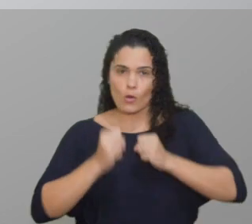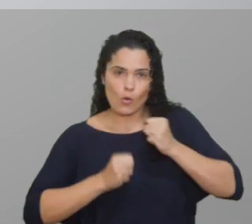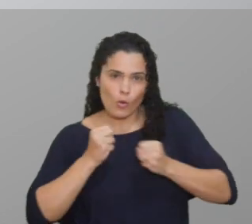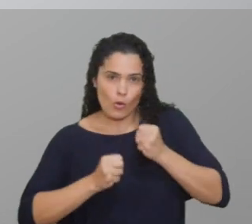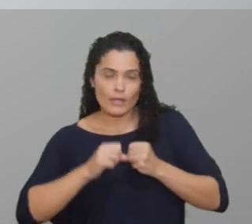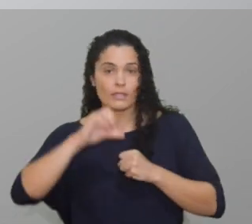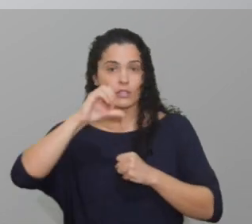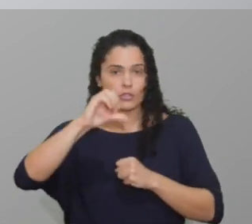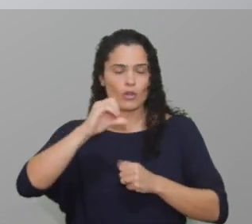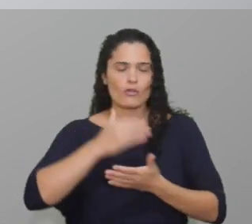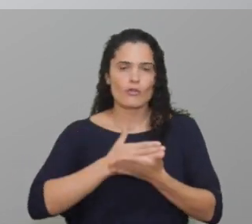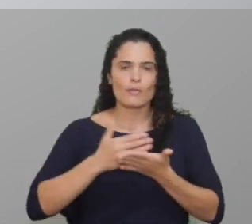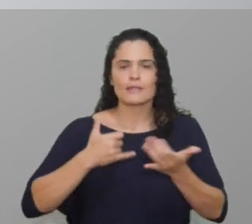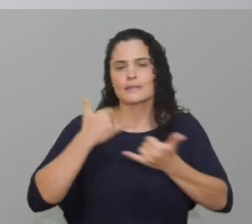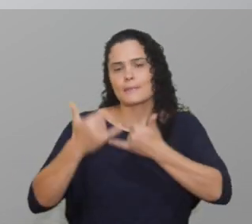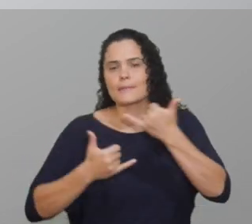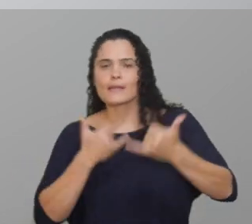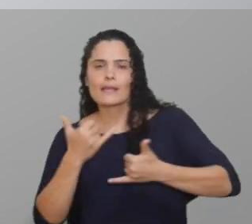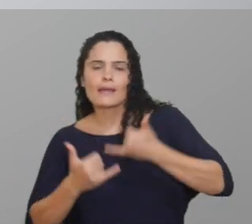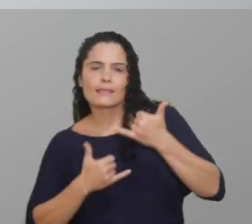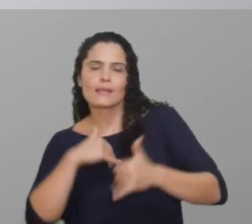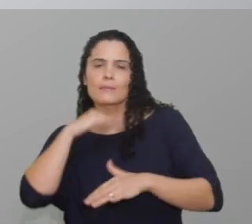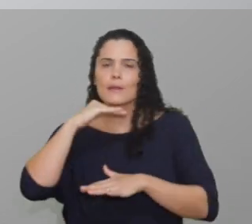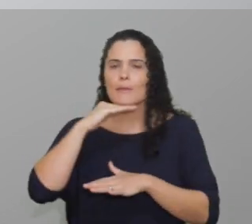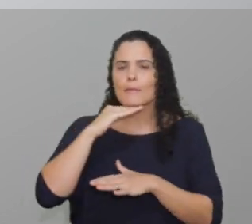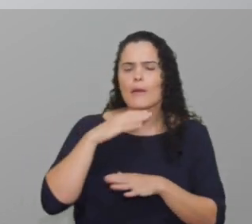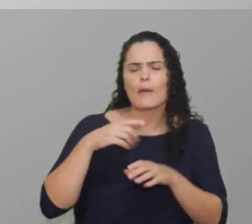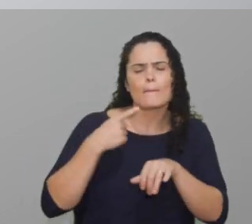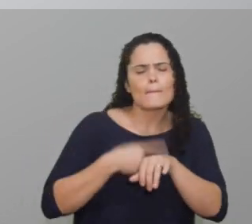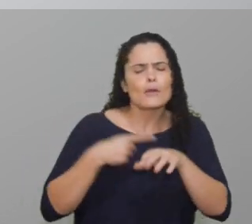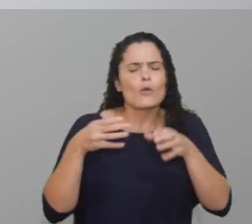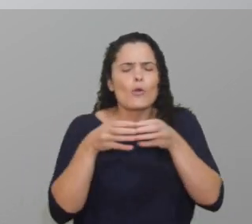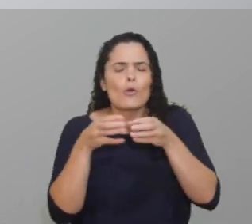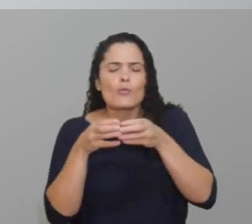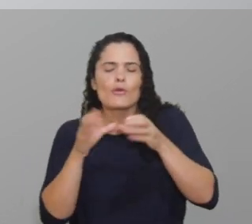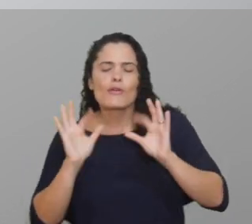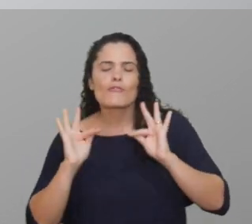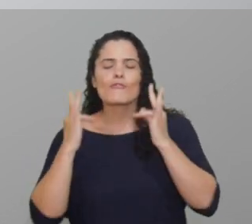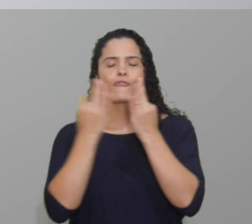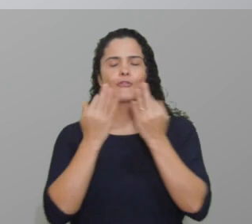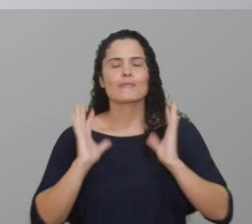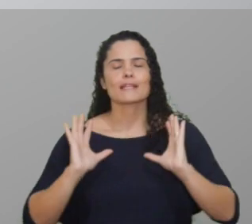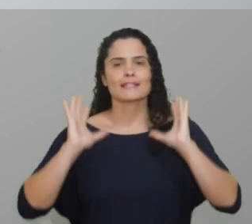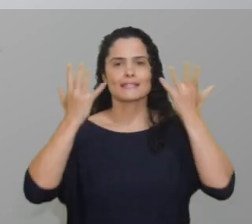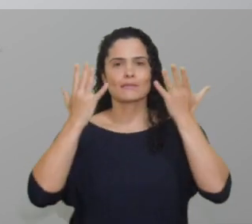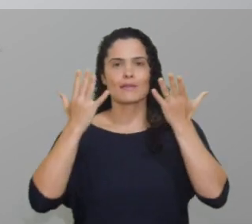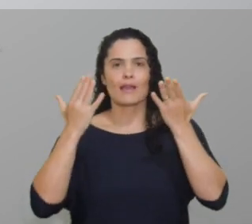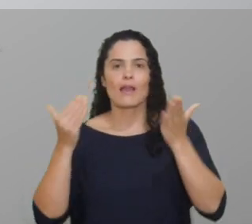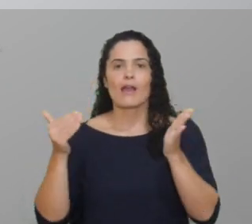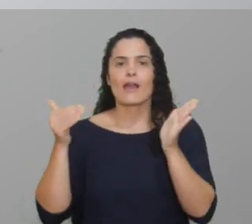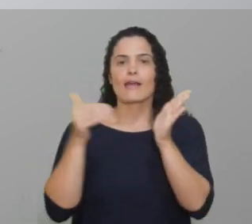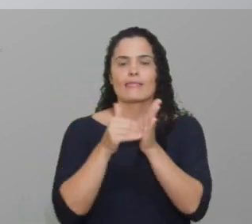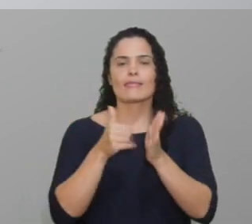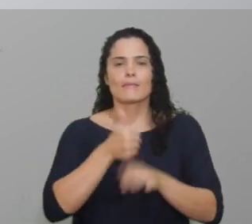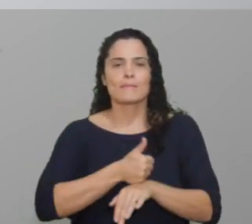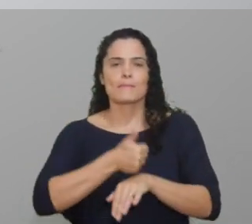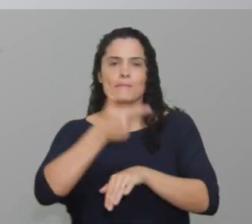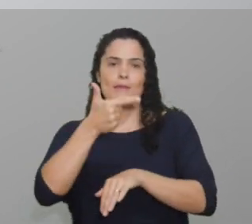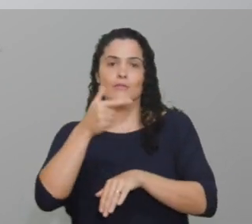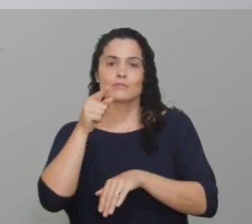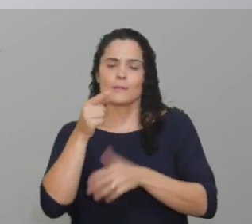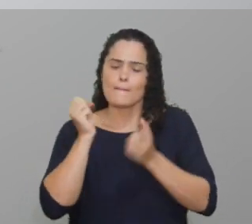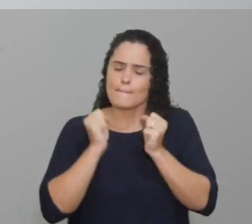9, começam as brincadeiras e sociais. Um grande movimento de comunhão e celebração da família, que vai se estender até o meio-dia.